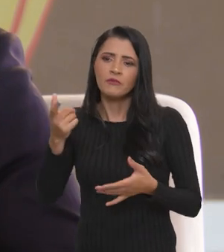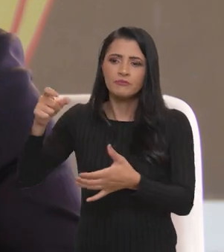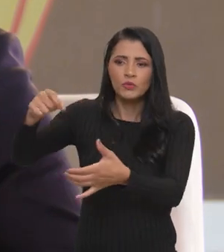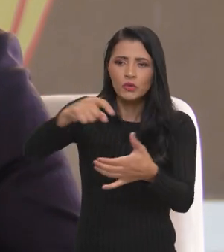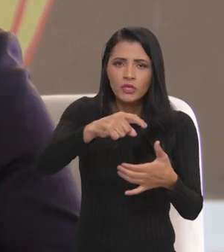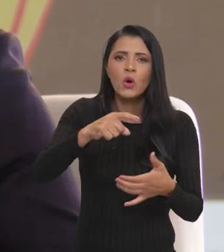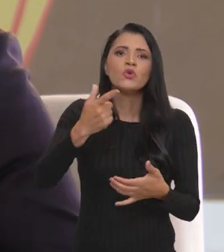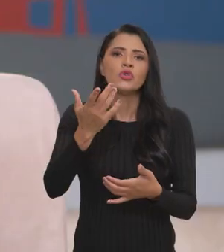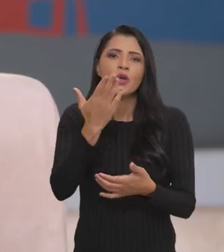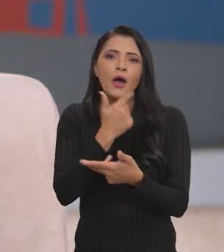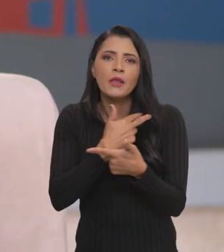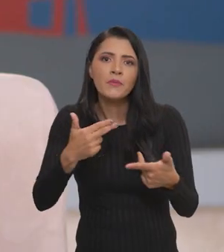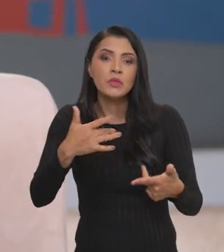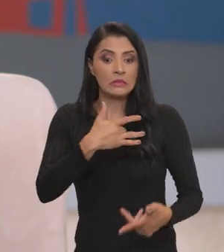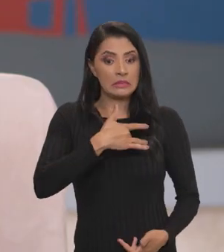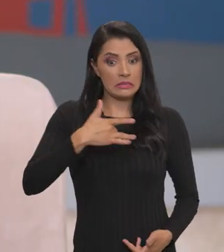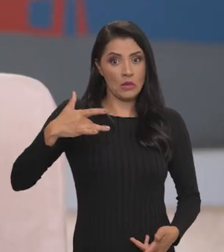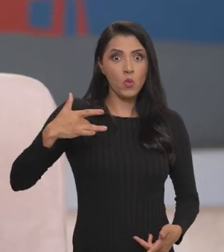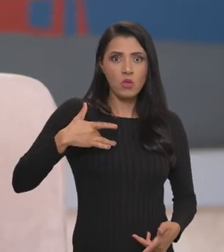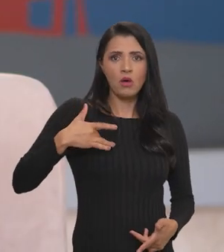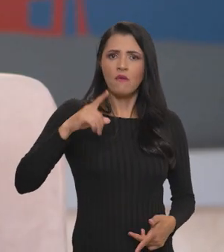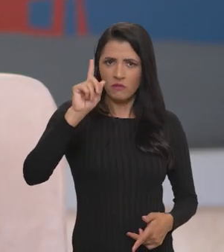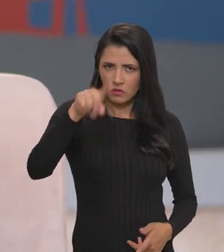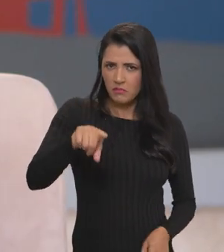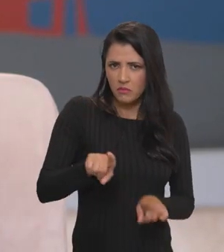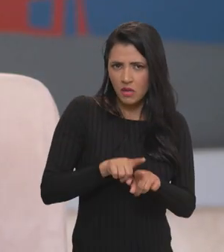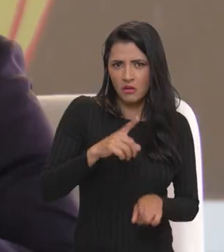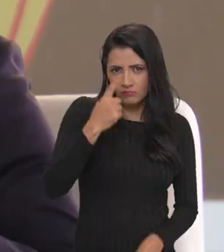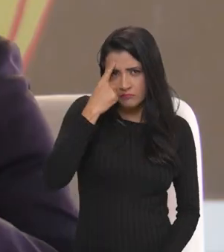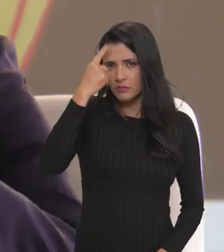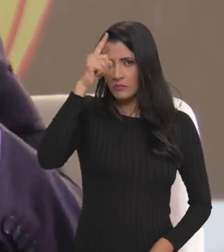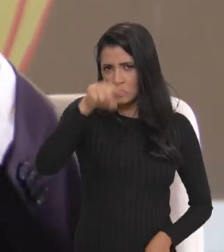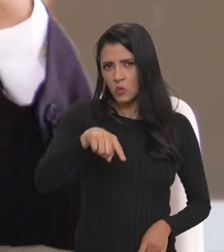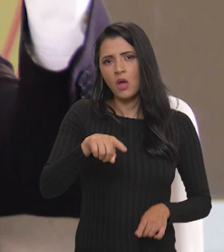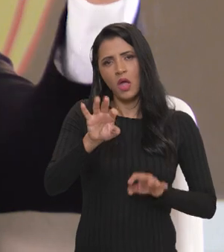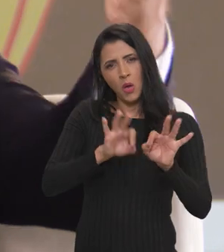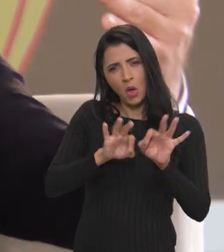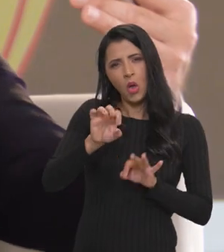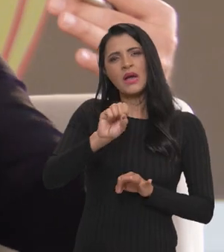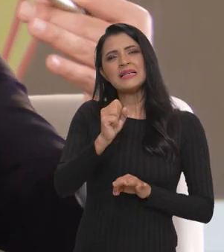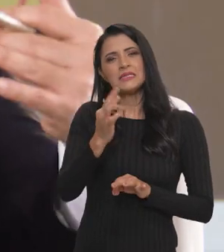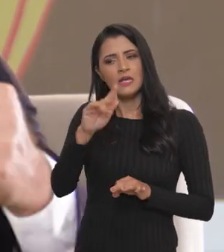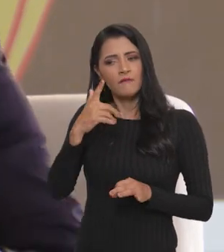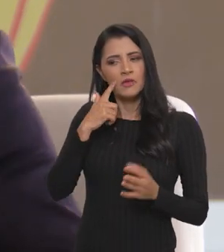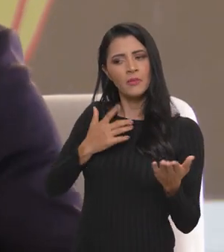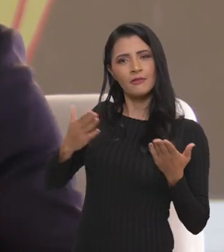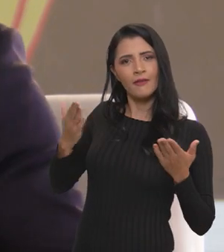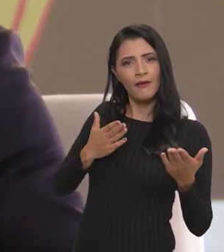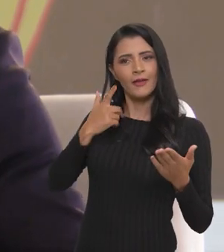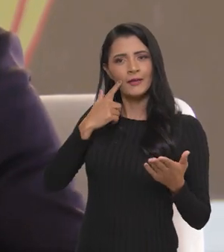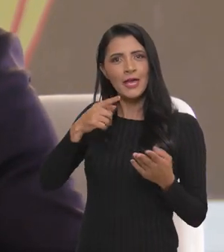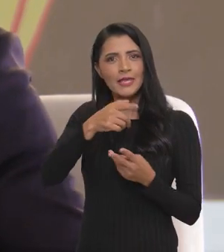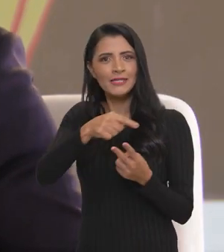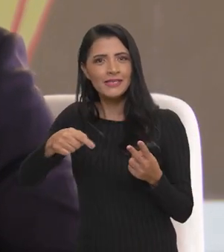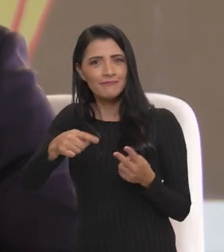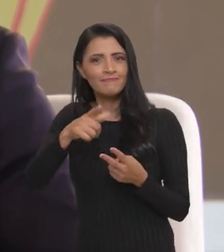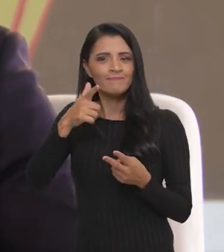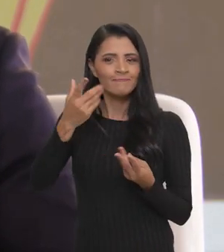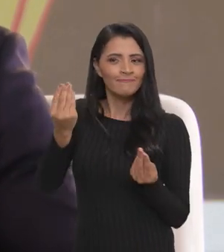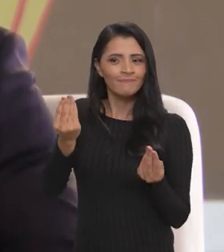alguns alimentos muito saudáveis. Essa também é uma ideia? Quer dizer, o Plano Safra também estabelece essa interface com